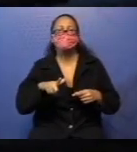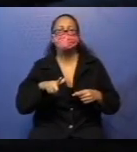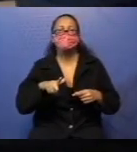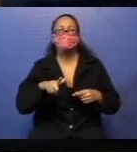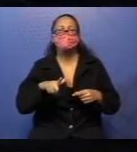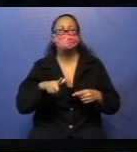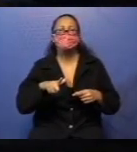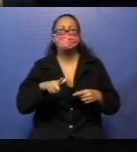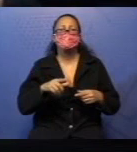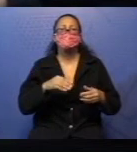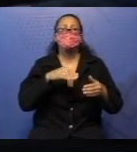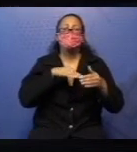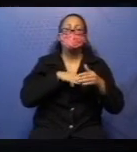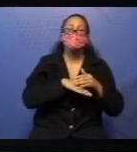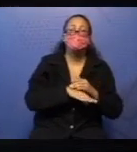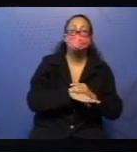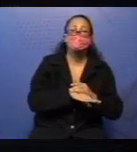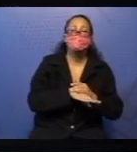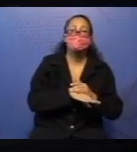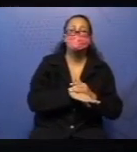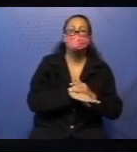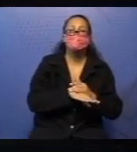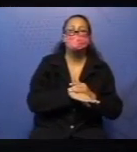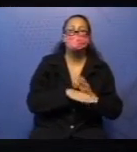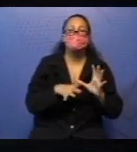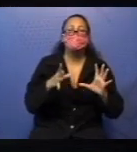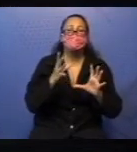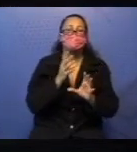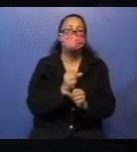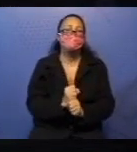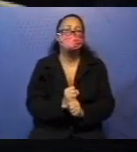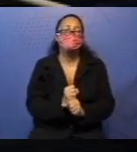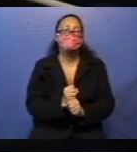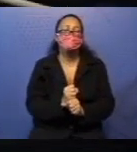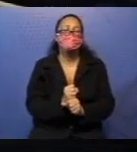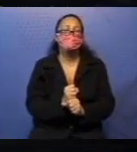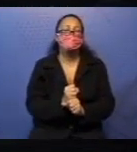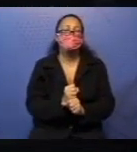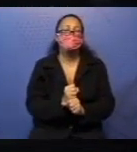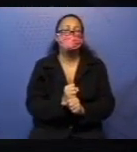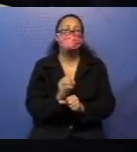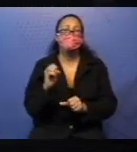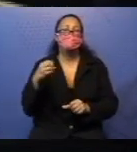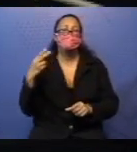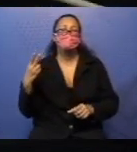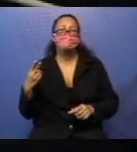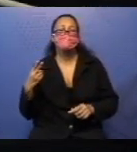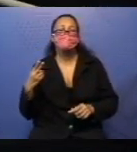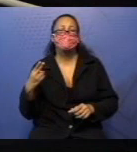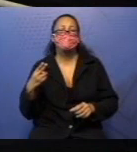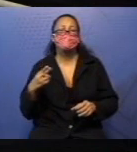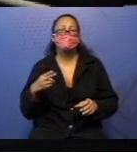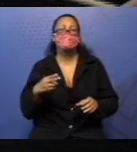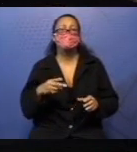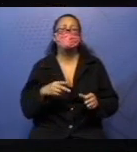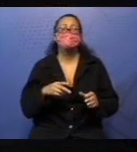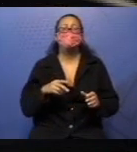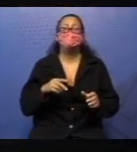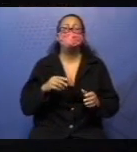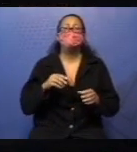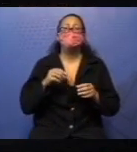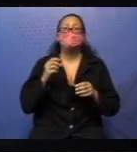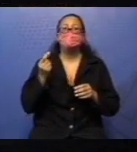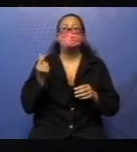guardo, eu poupo, eu uso a adição. E quando eu tiro, quando eu quebro, quando eu tenho a intenção de